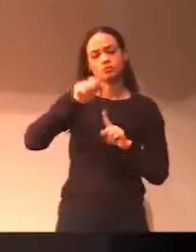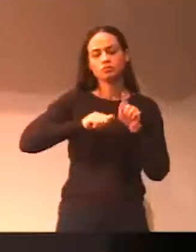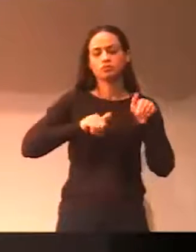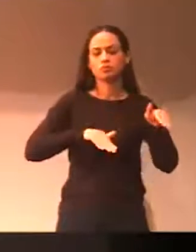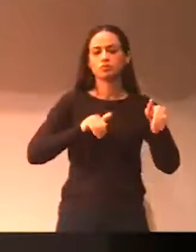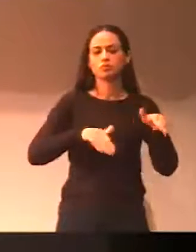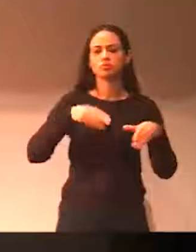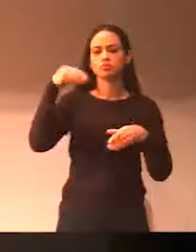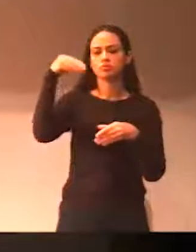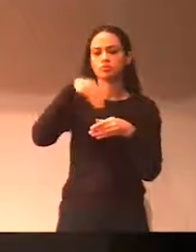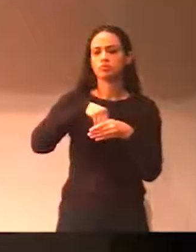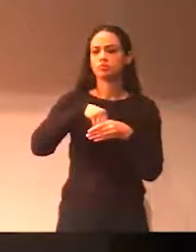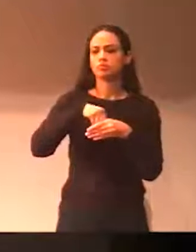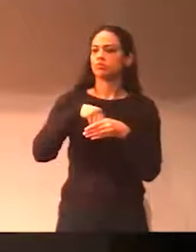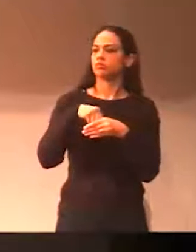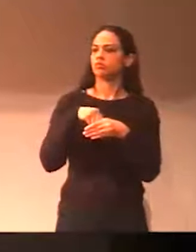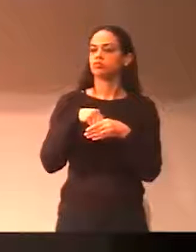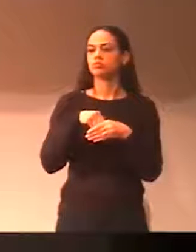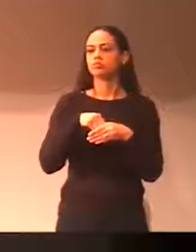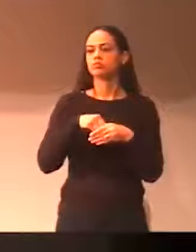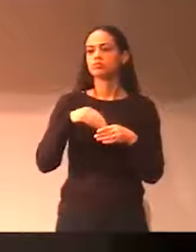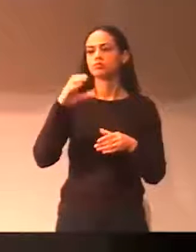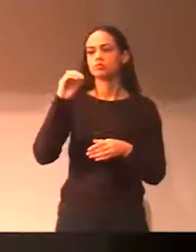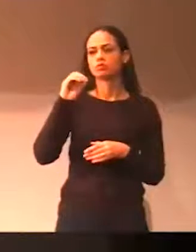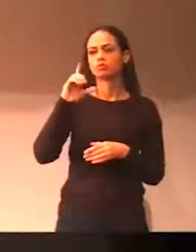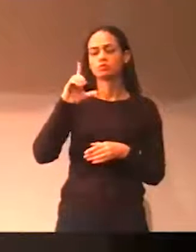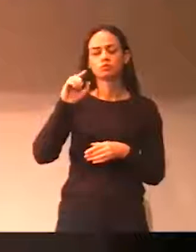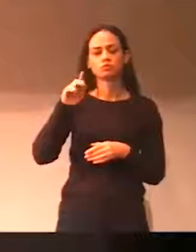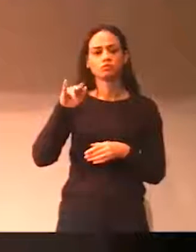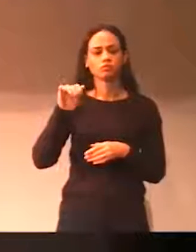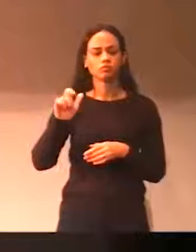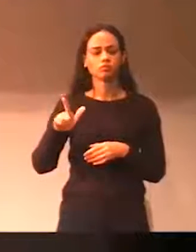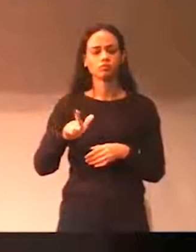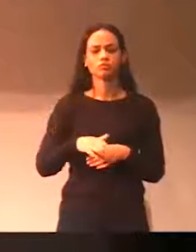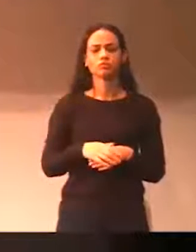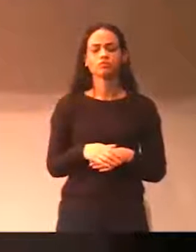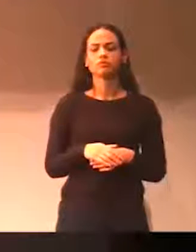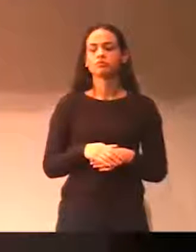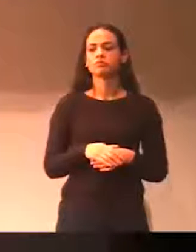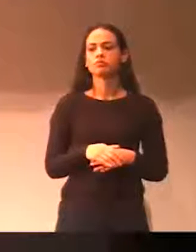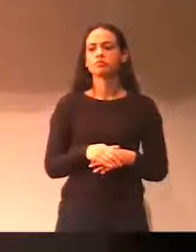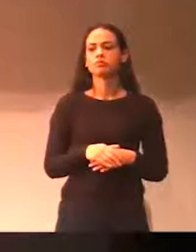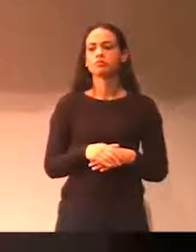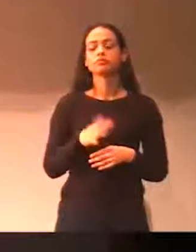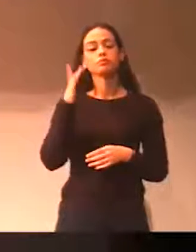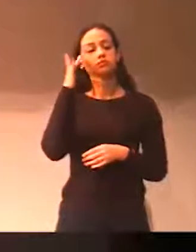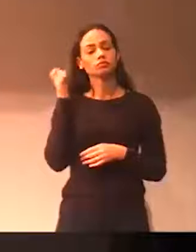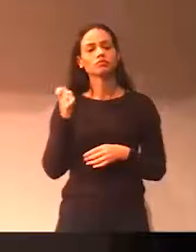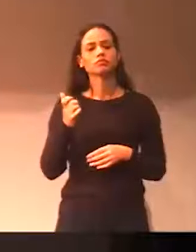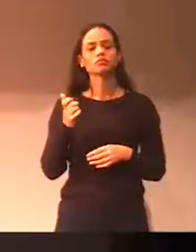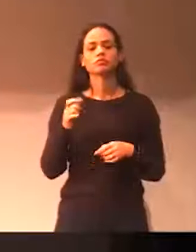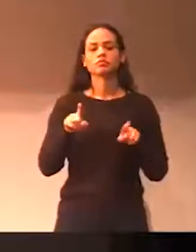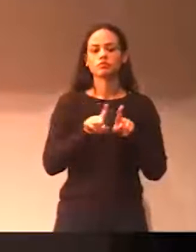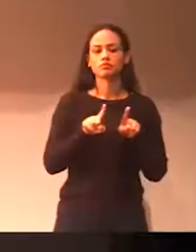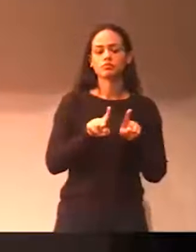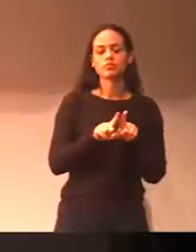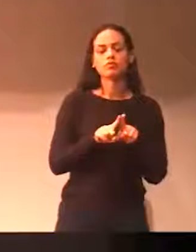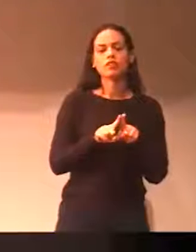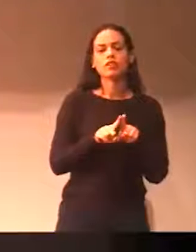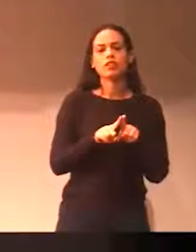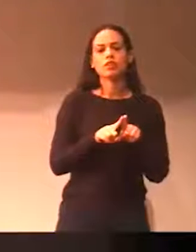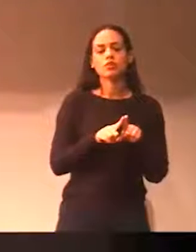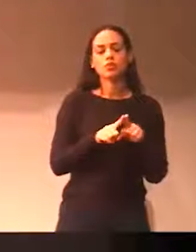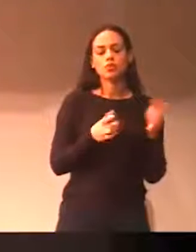aqui do Centro, concorre com um tão grande convite também da realização amanhã do Parlamento Jovem. Então,